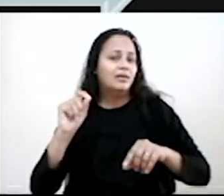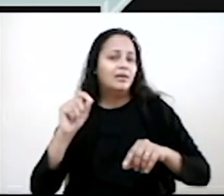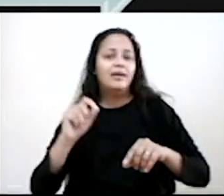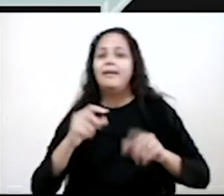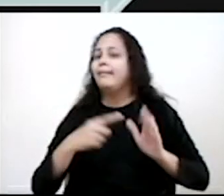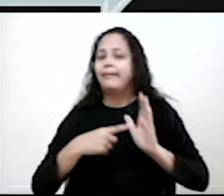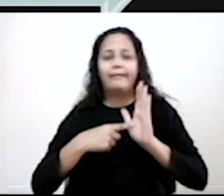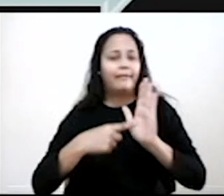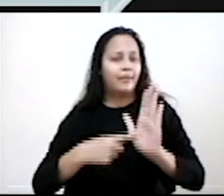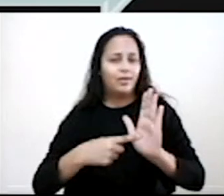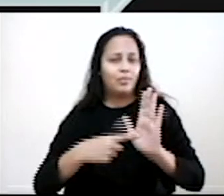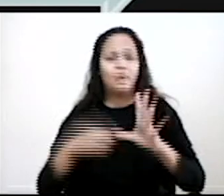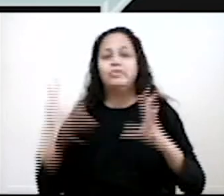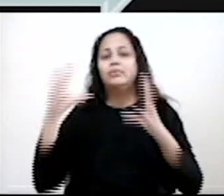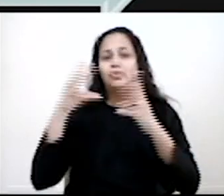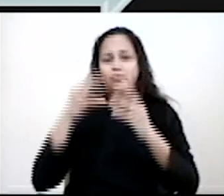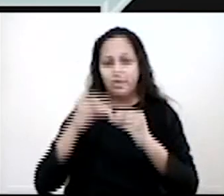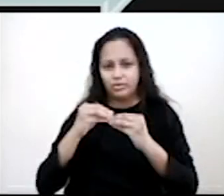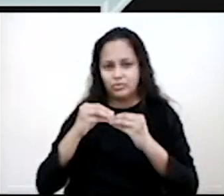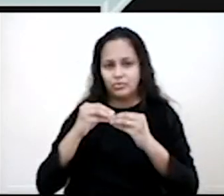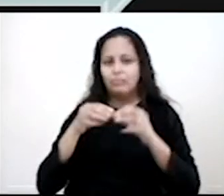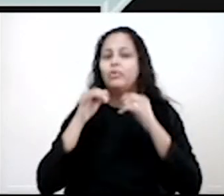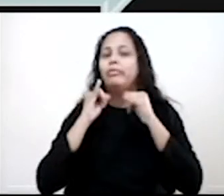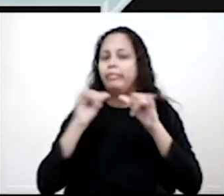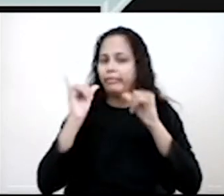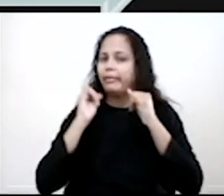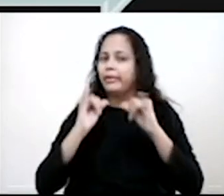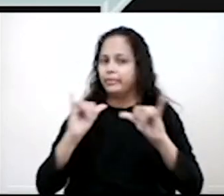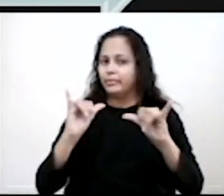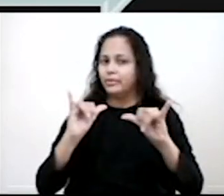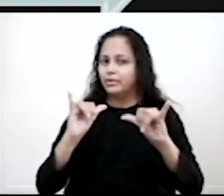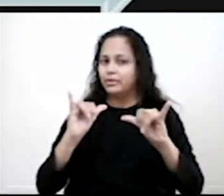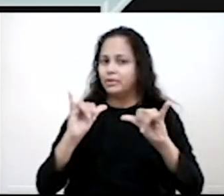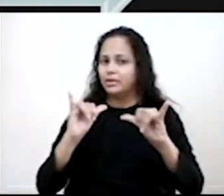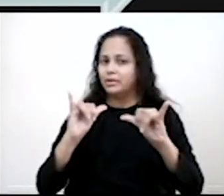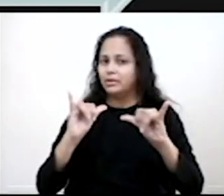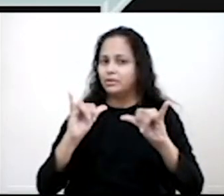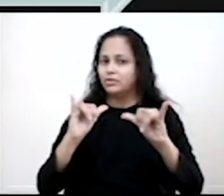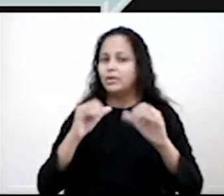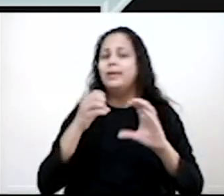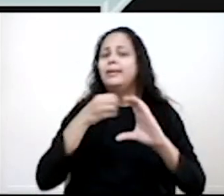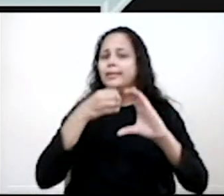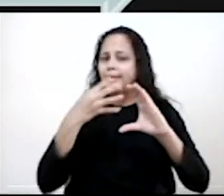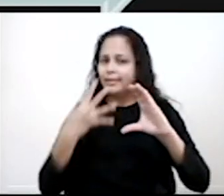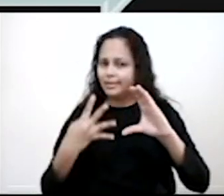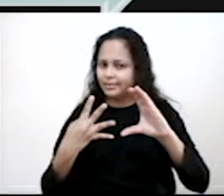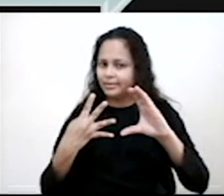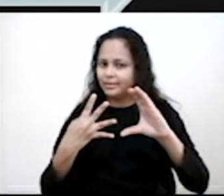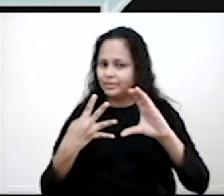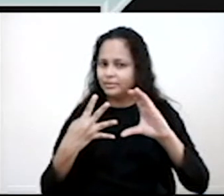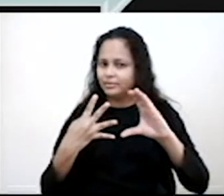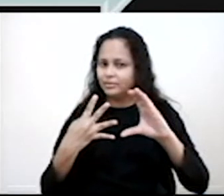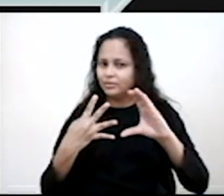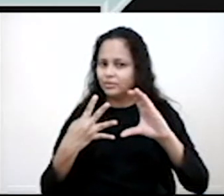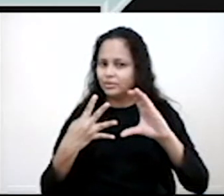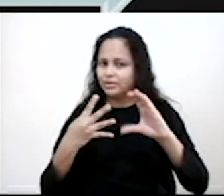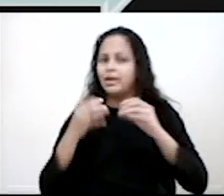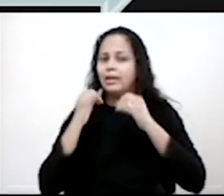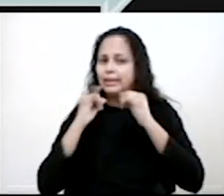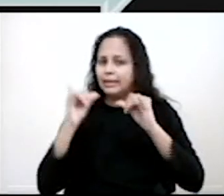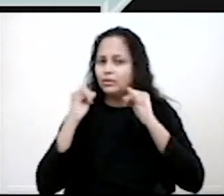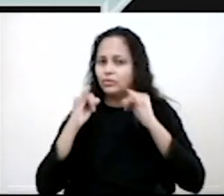vai trazer ali o resumo da notícia, da reportagem como um todo, que é a característica da notícia ter esse Lídia, né?